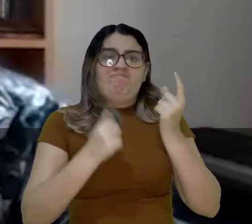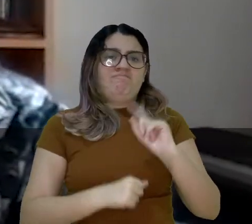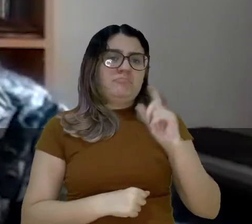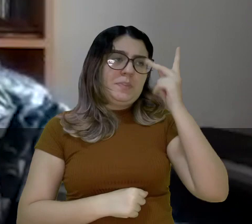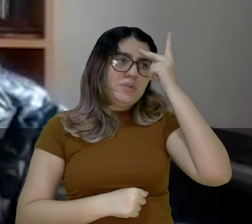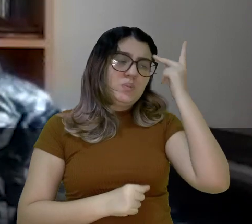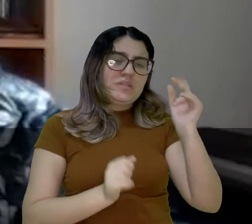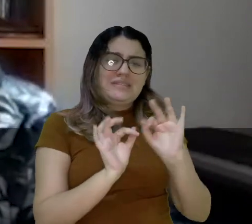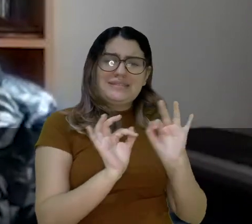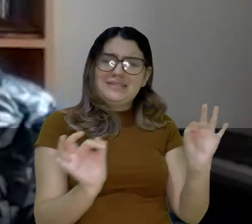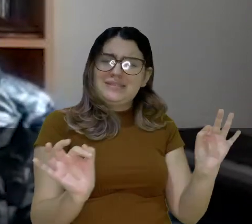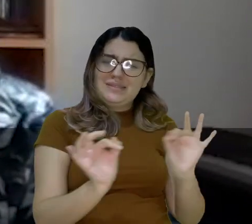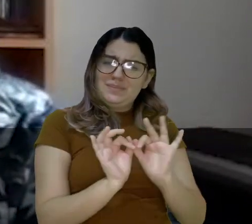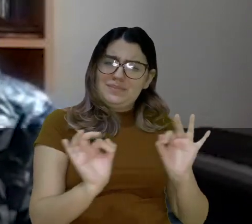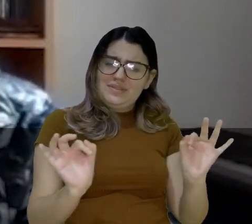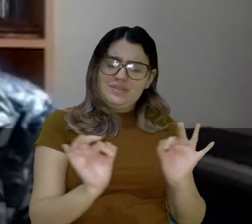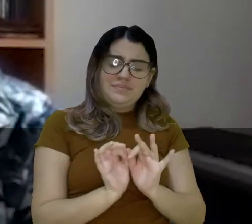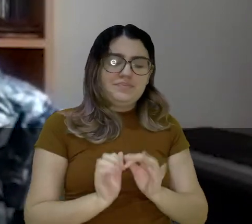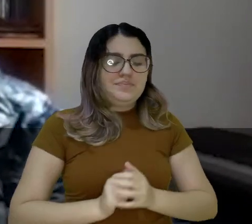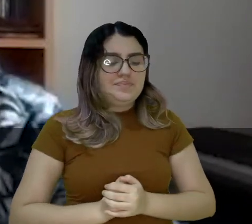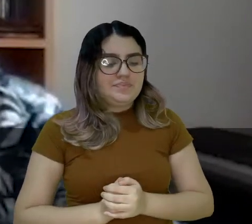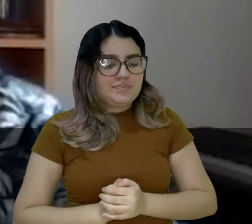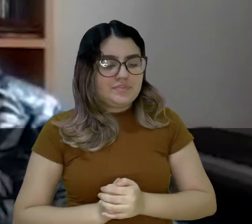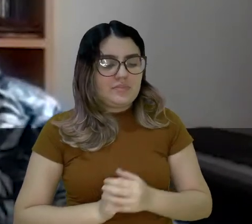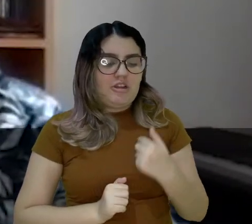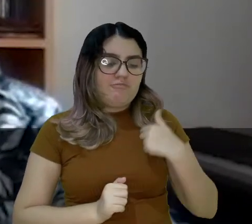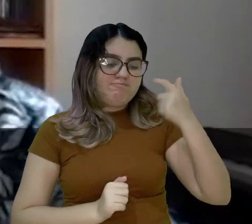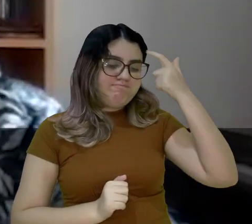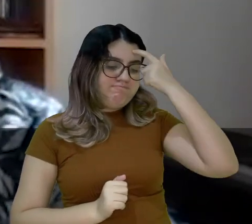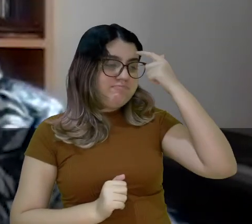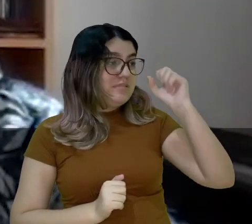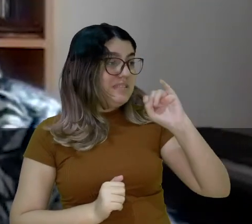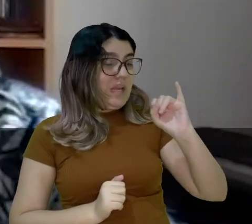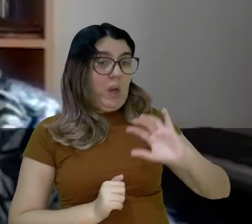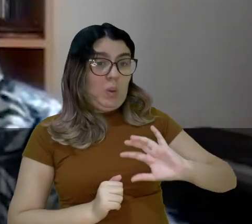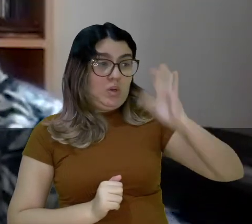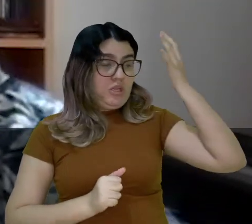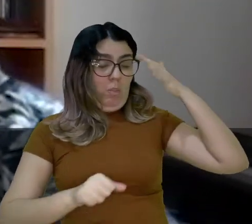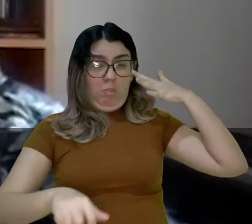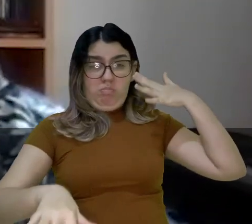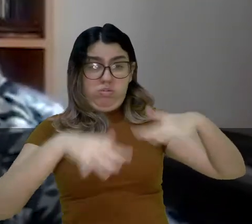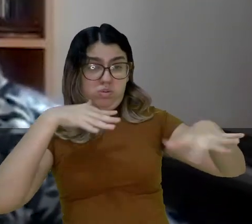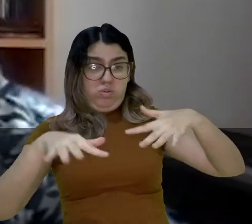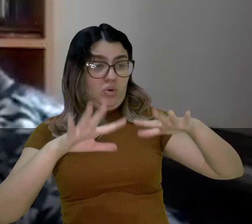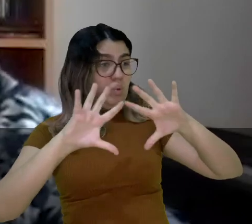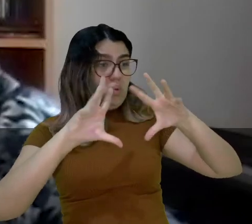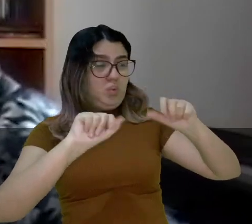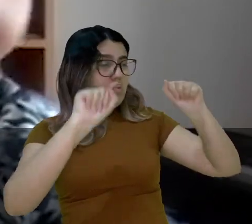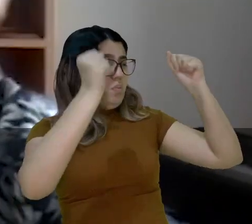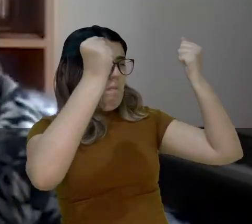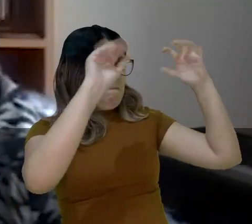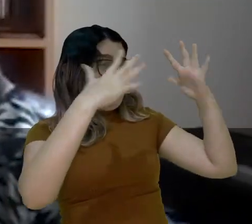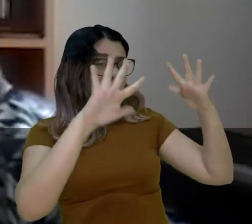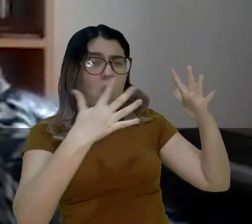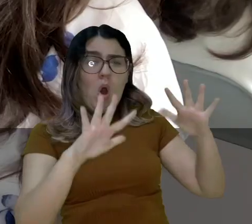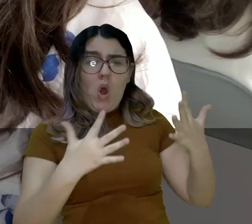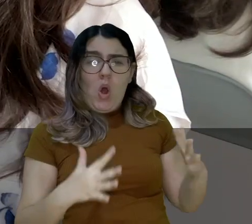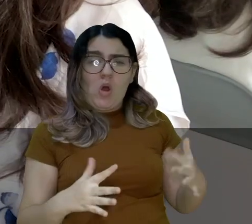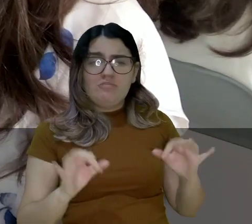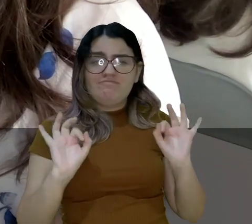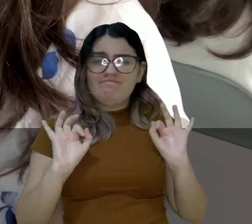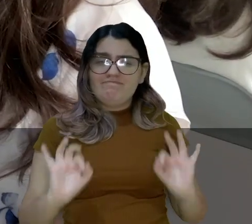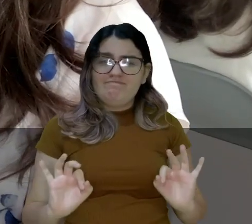muito dinheiro, são pessoas humildes. Aí você pensa, se acontece um terremoto, tudo isso está.